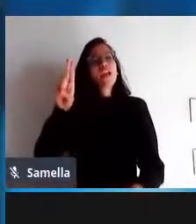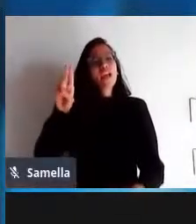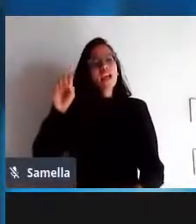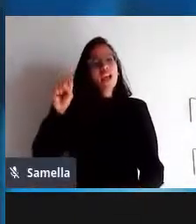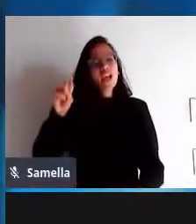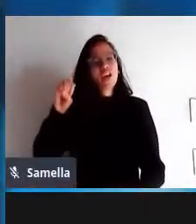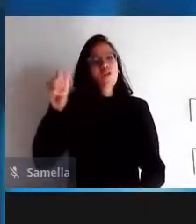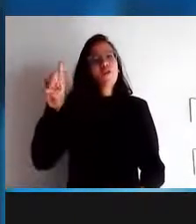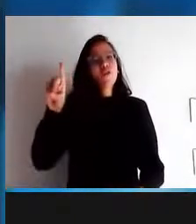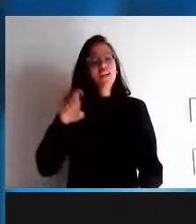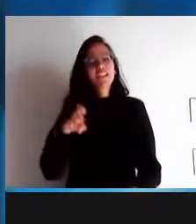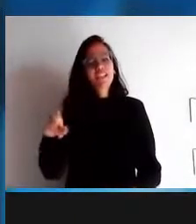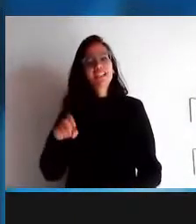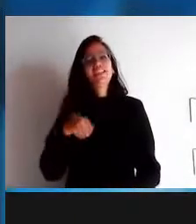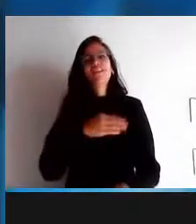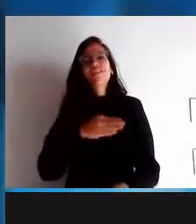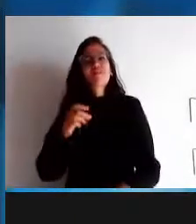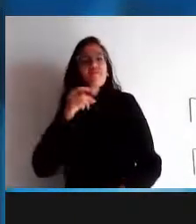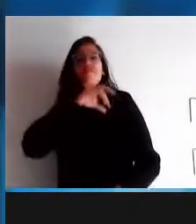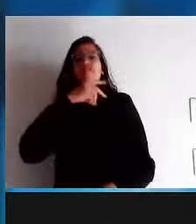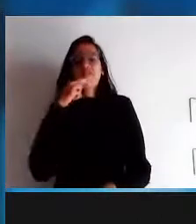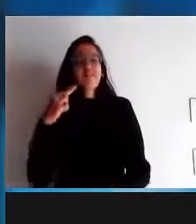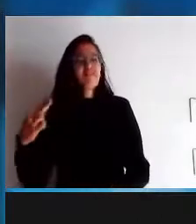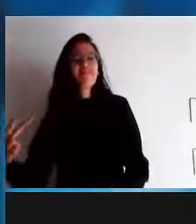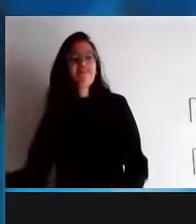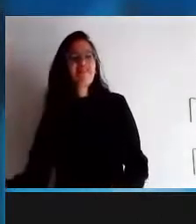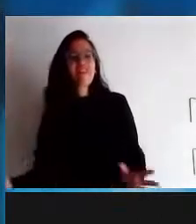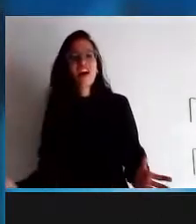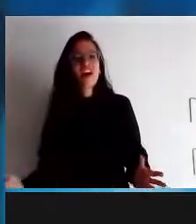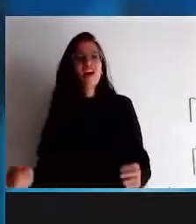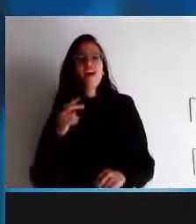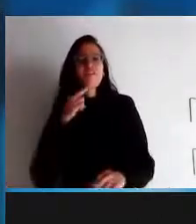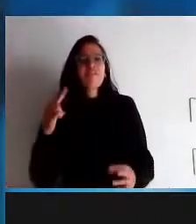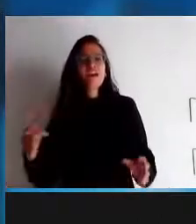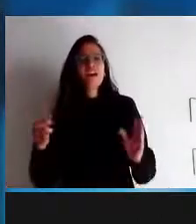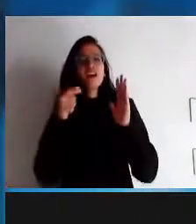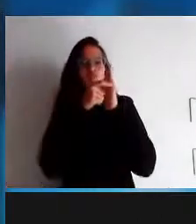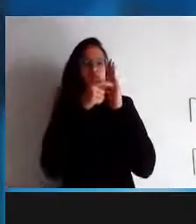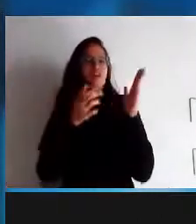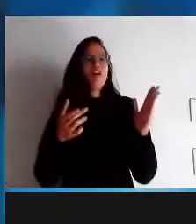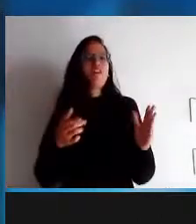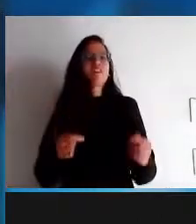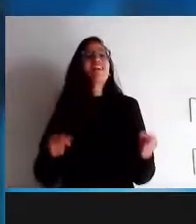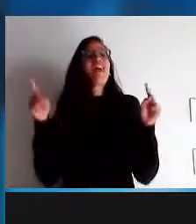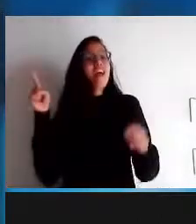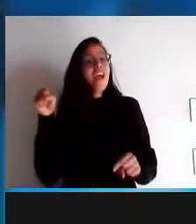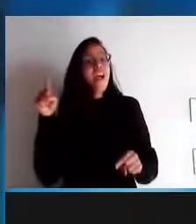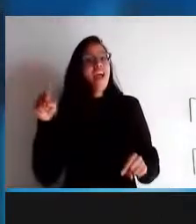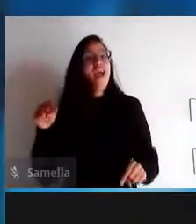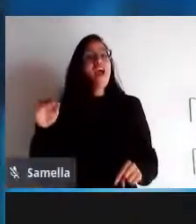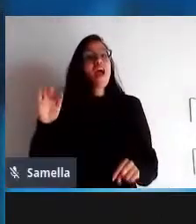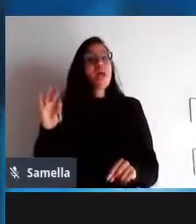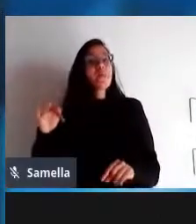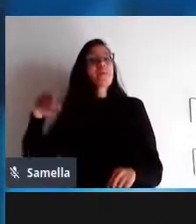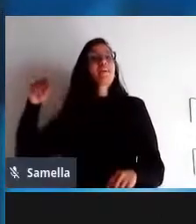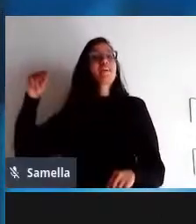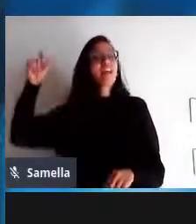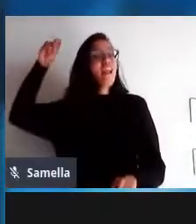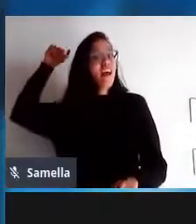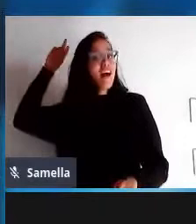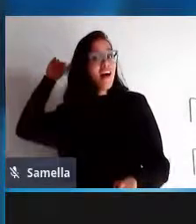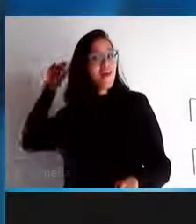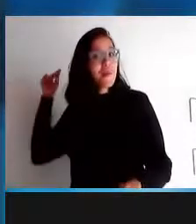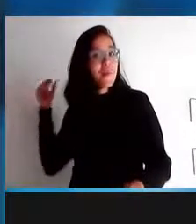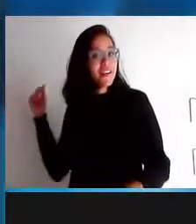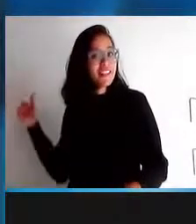Inkscape LibreOffice etc pode crer que nesse processo teve que